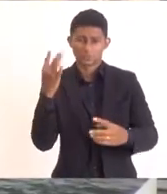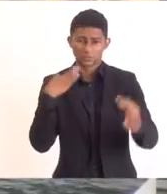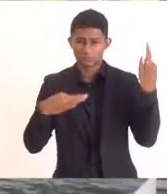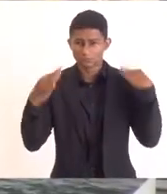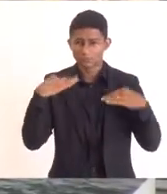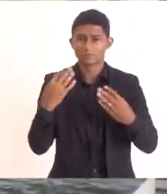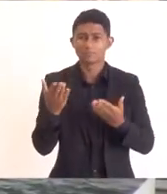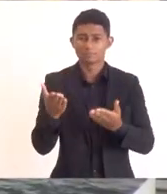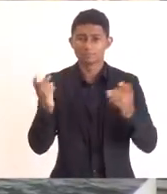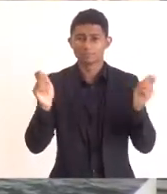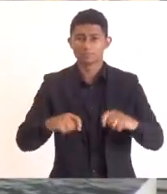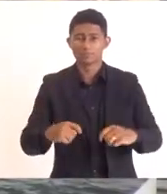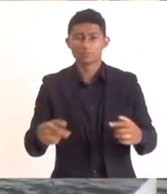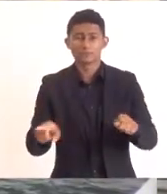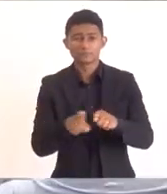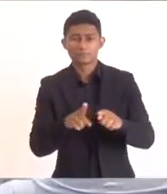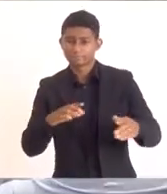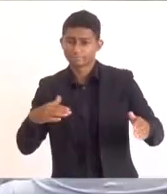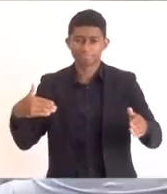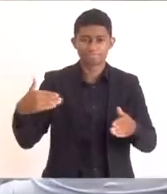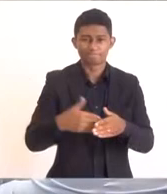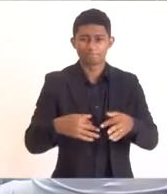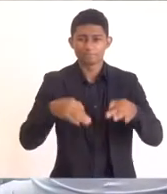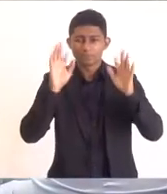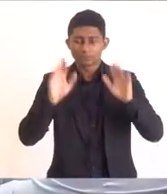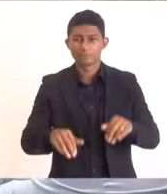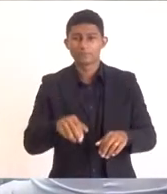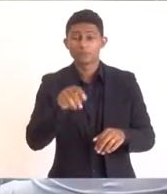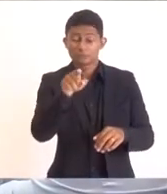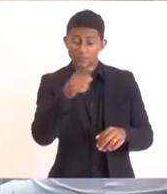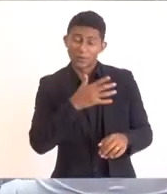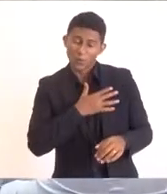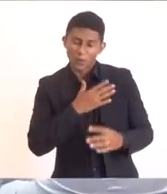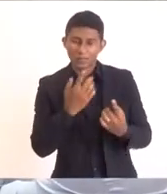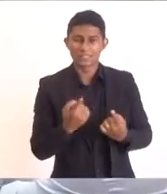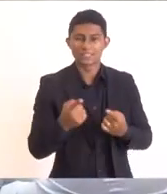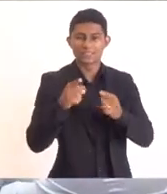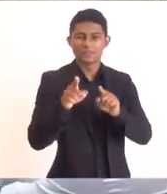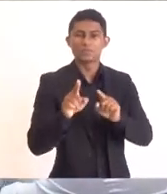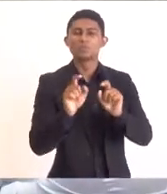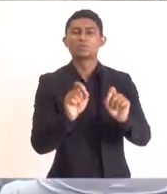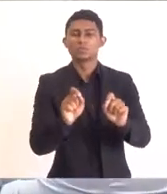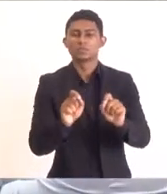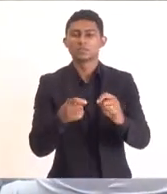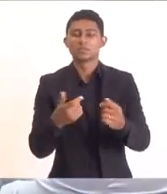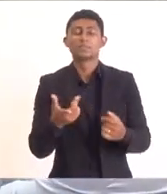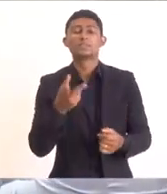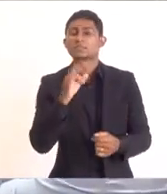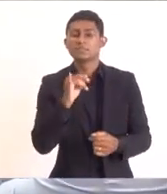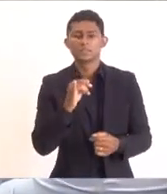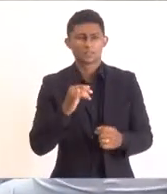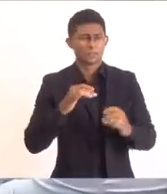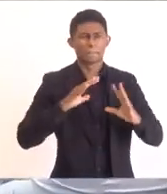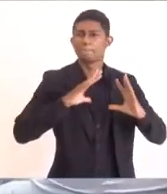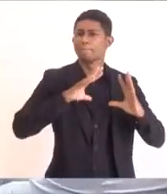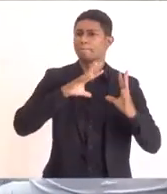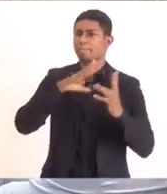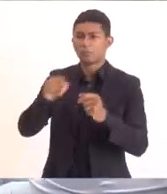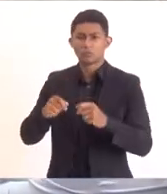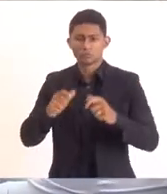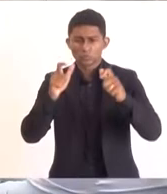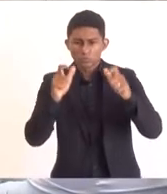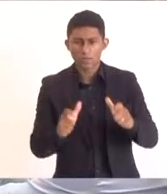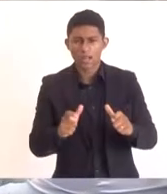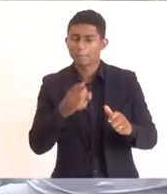e, para finalizar, deputado, e o senhor gosta de desafio, se existe um lugar no mundo, ou melhor, se existe um